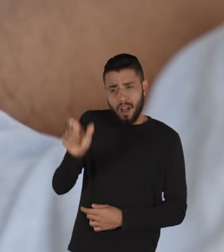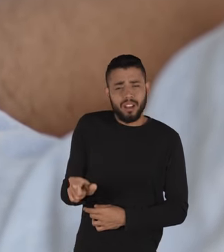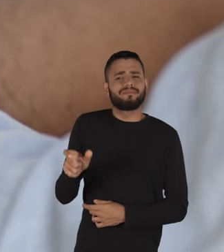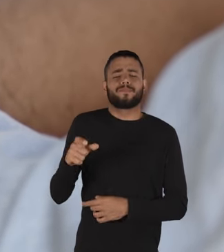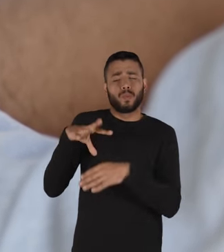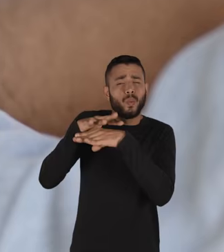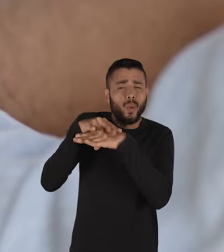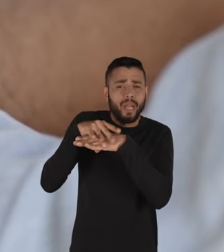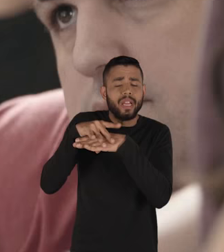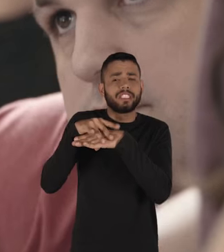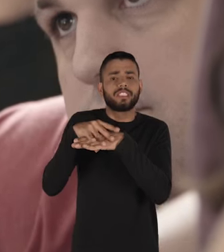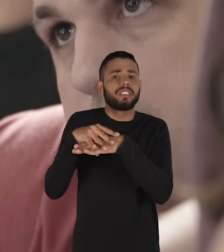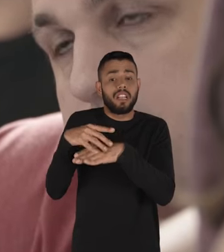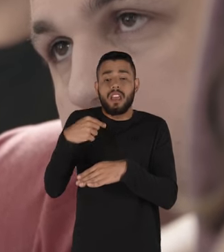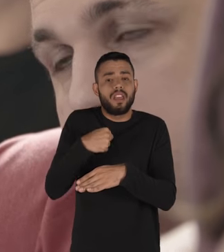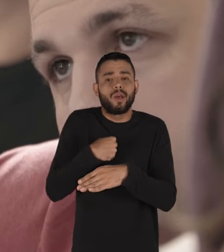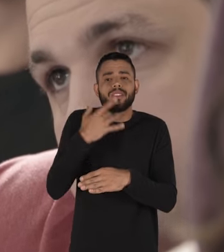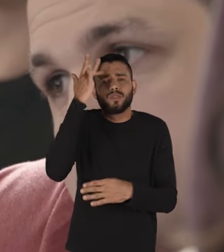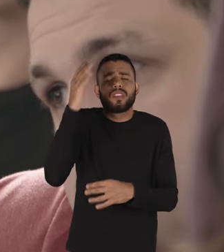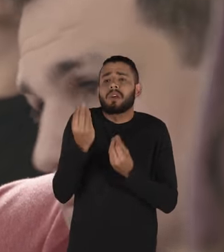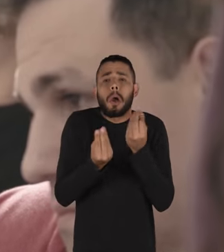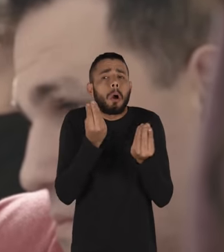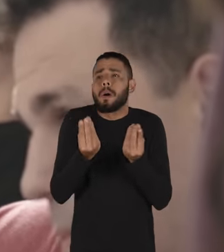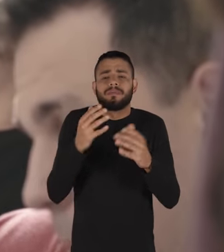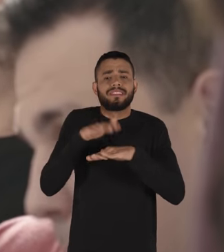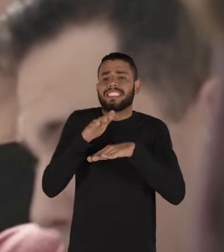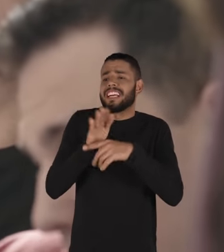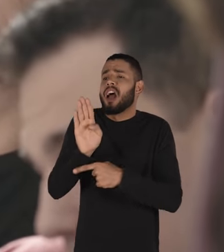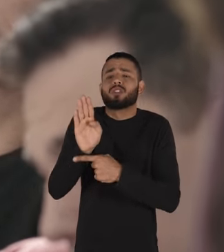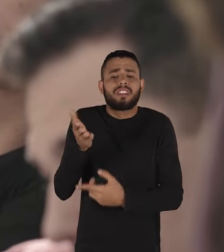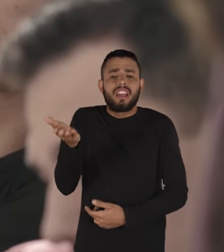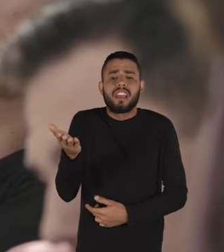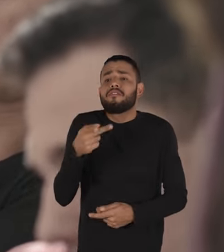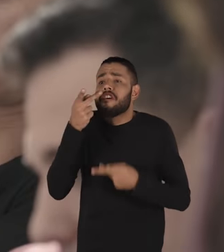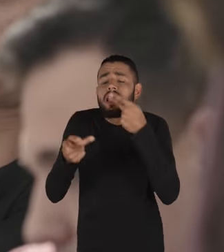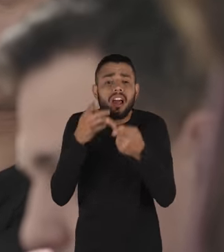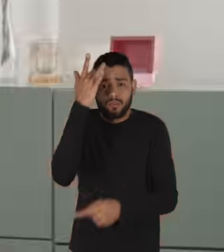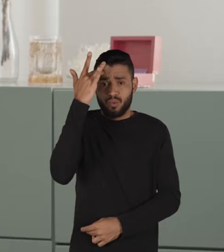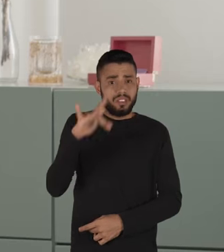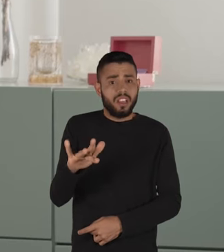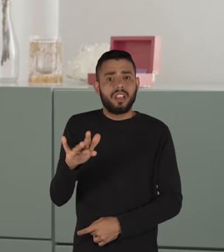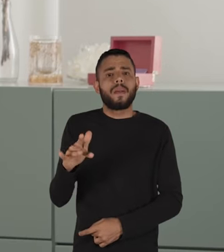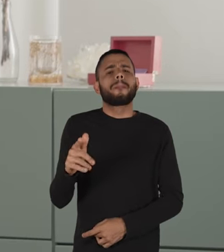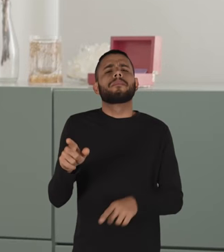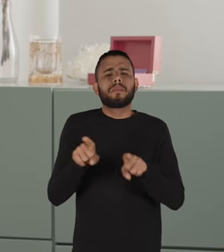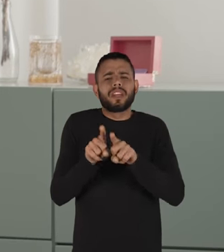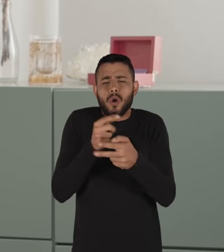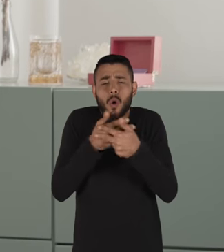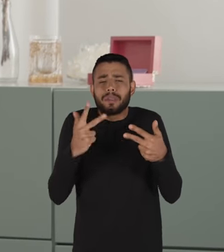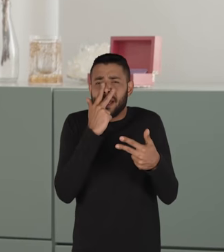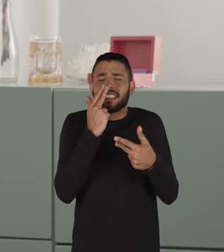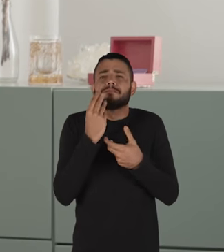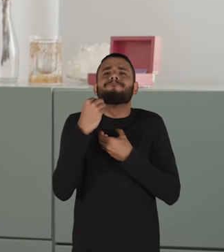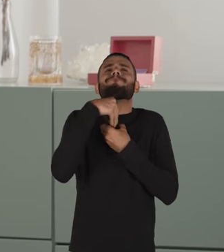está muito doente e eu não sei como reagir em relação a ele, eu não sei o que falar e eu tenho um monte